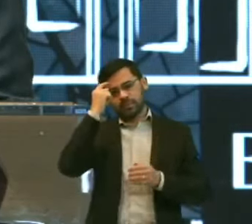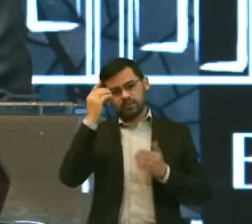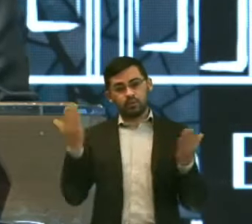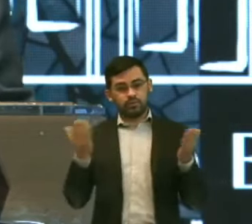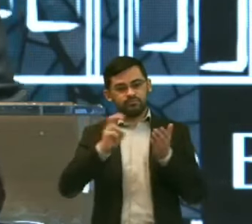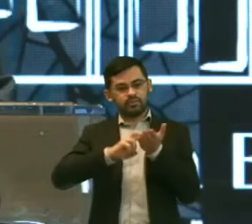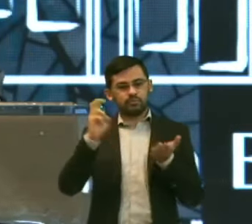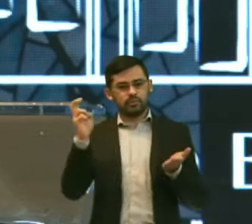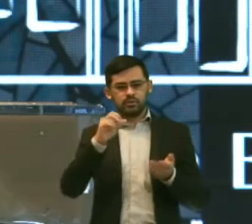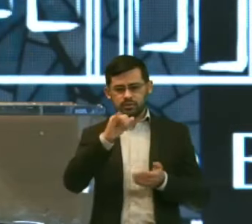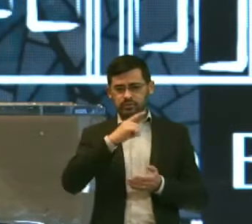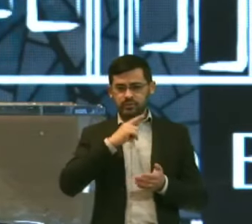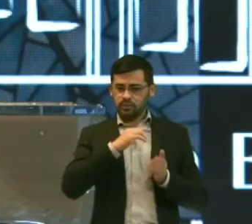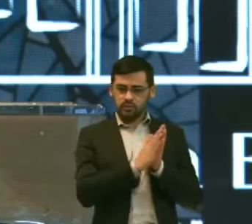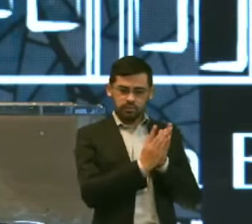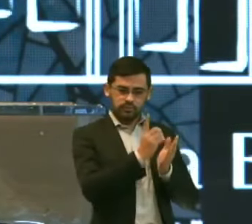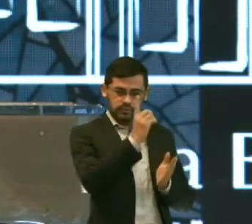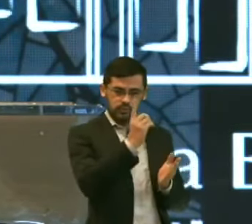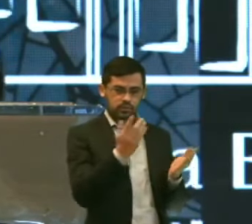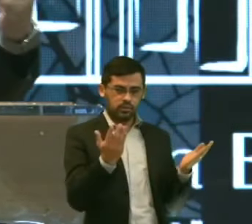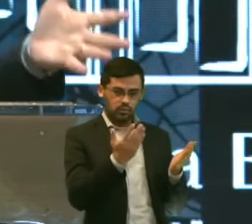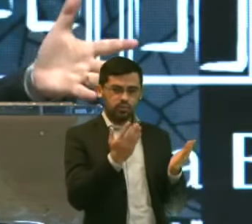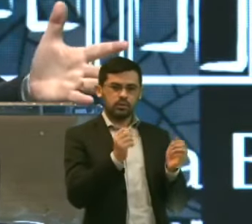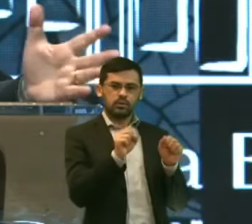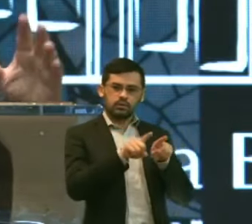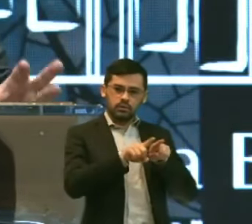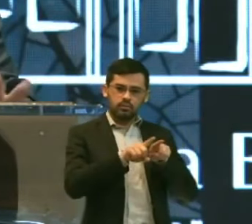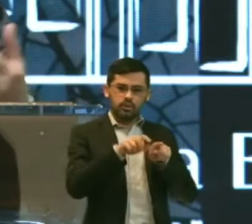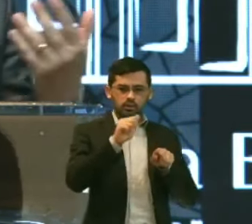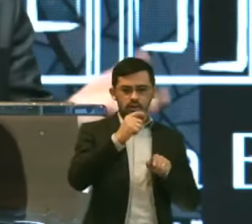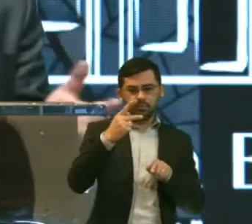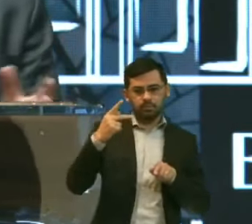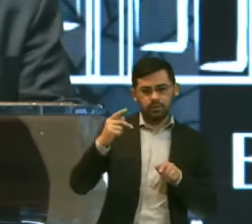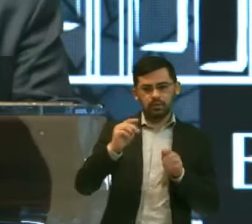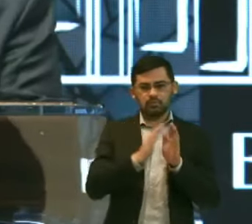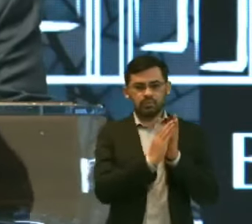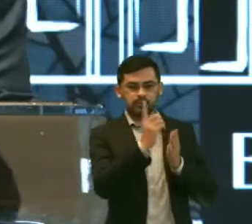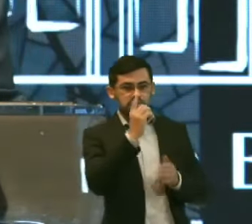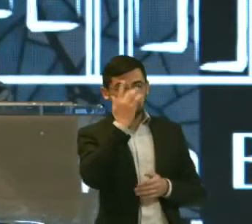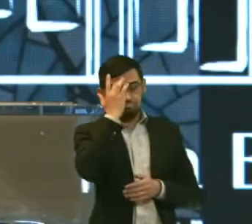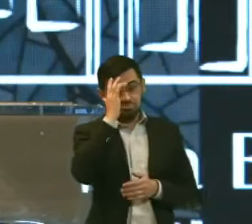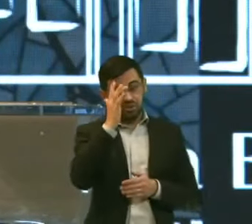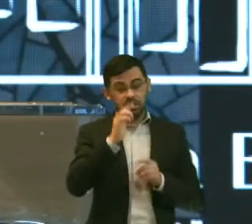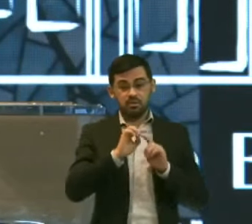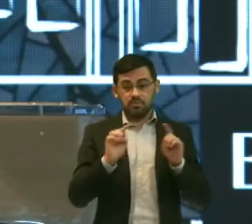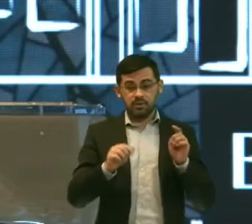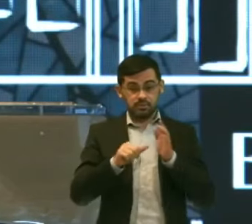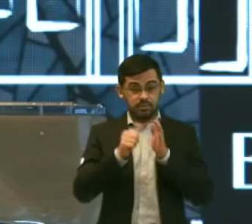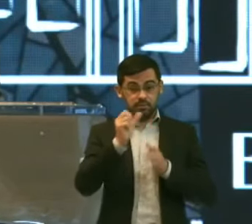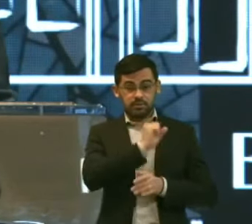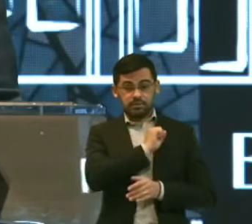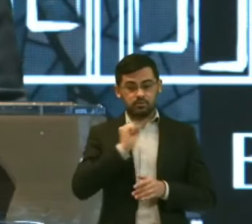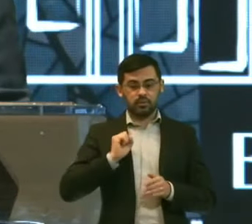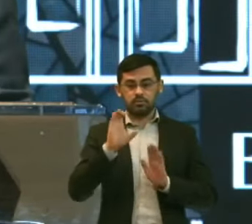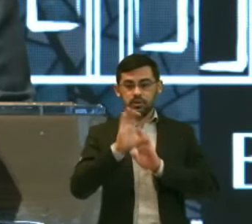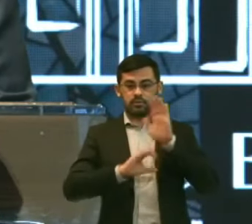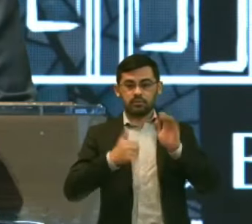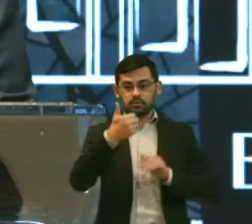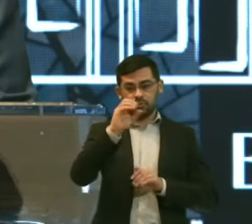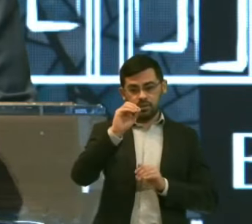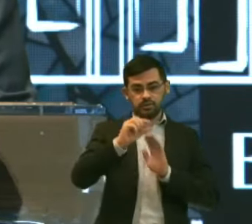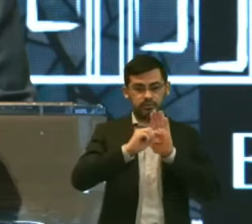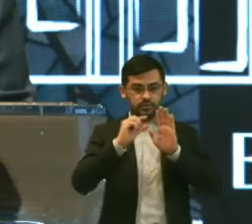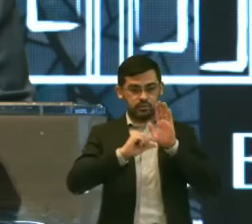Então se você está com a sua Bíblia aí, com o seu aplicativo da Bíblia, não sei 1 Samuel capítulo 10,